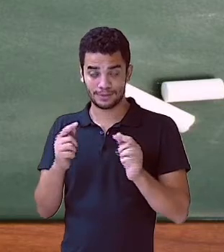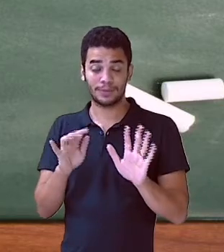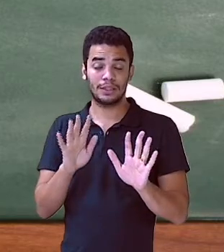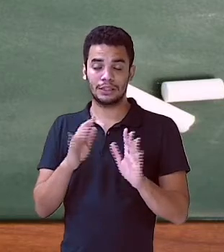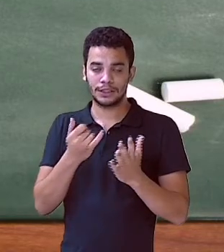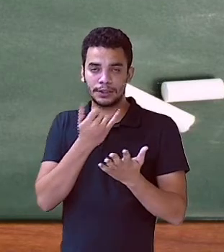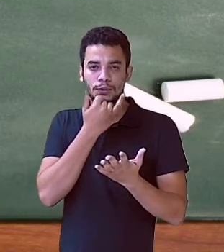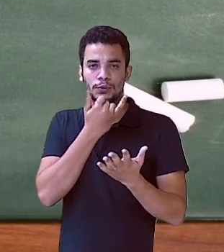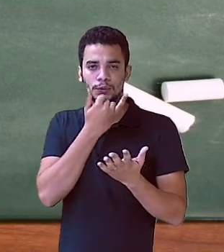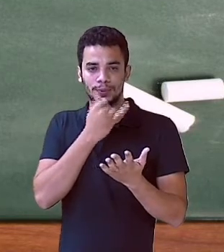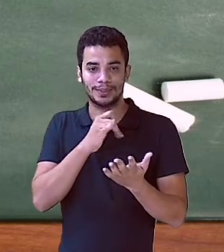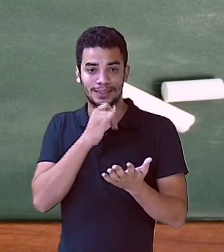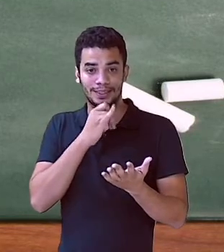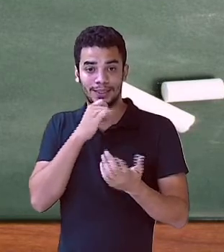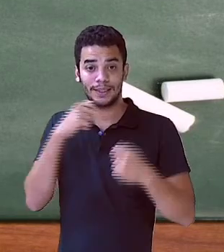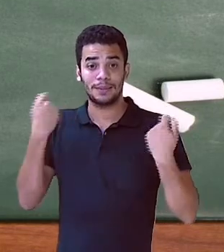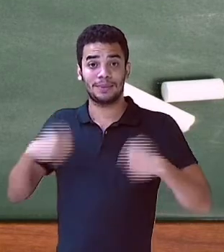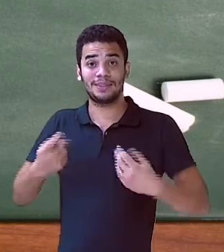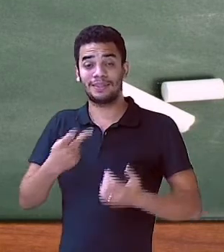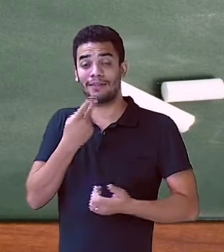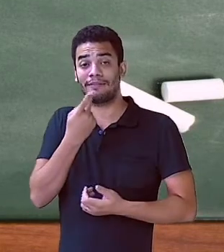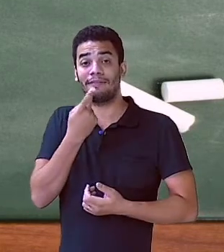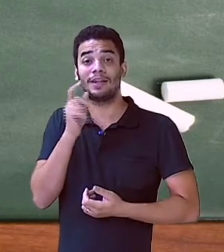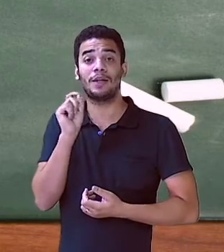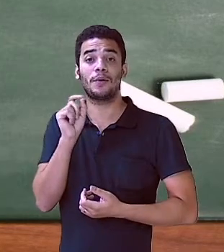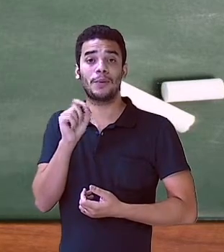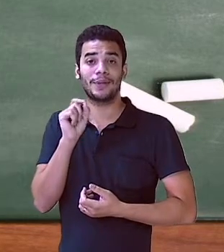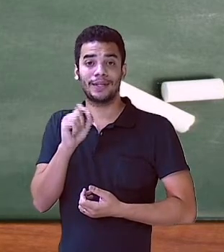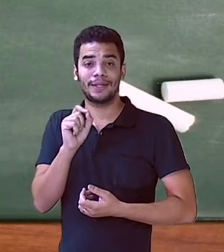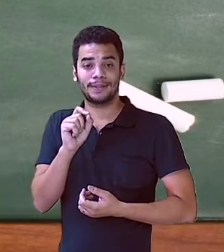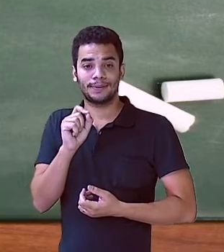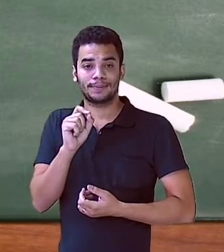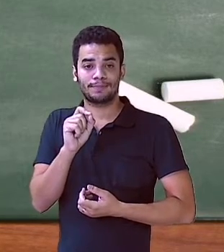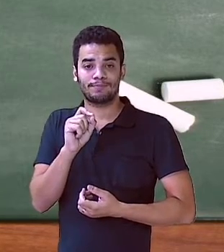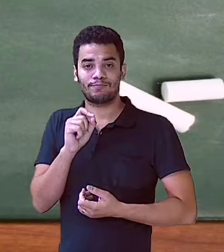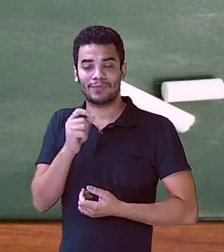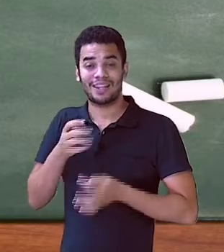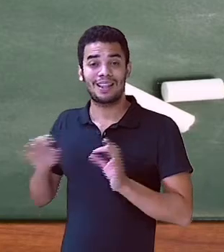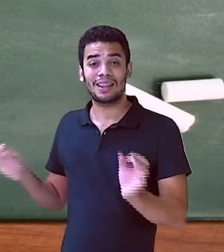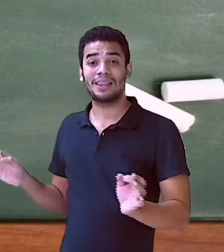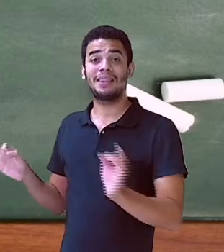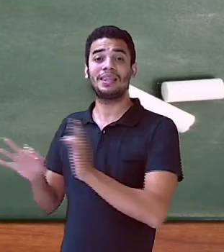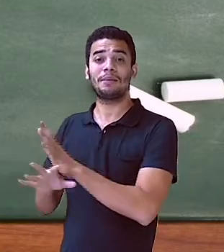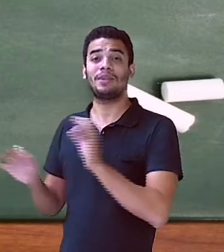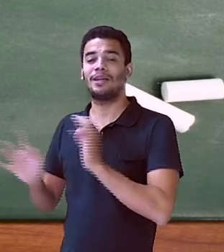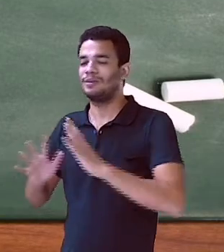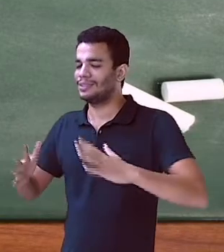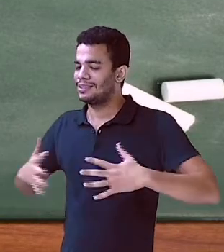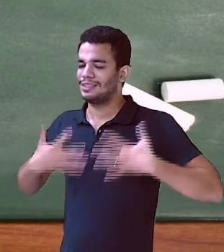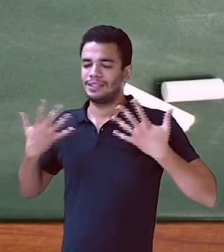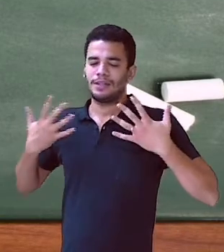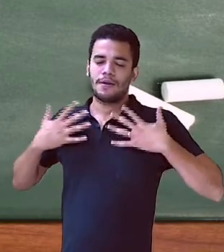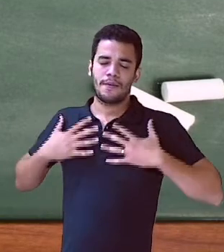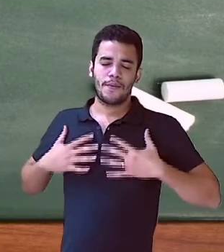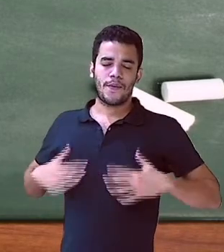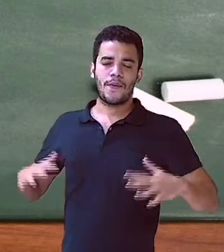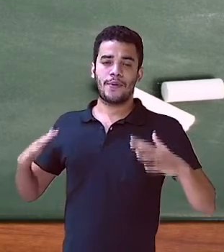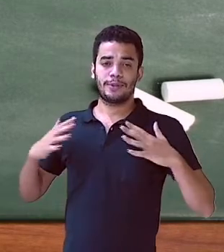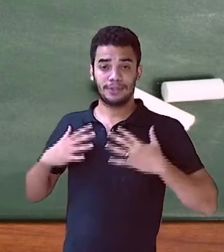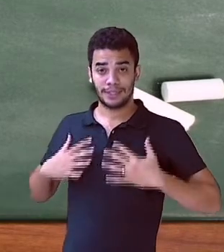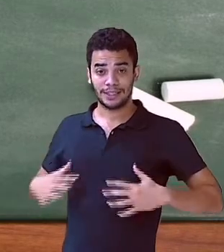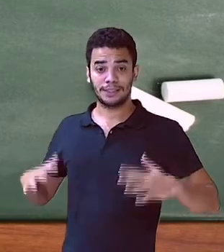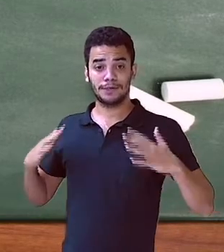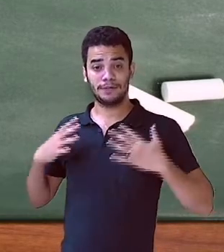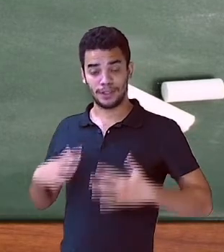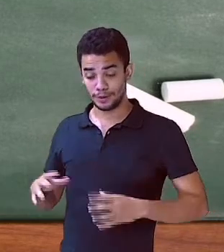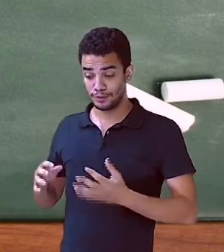preciso falar dos satisfeitos. Satisfeitos é o adjetivo que trouxe aí uma característica, não é mesmo? Então, eu entendo aí